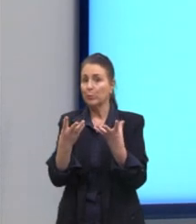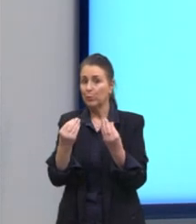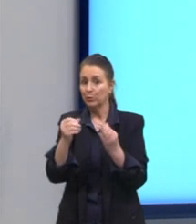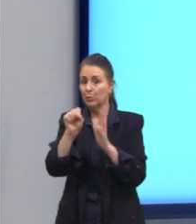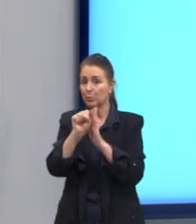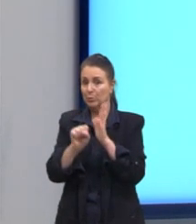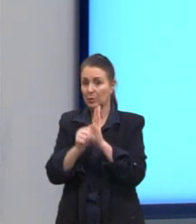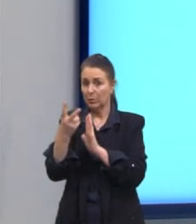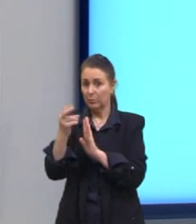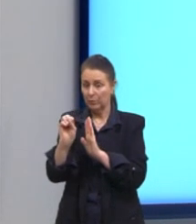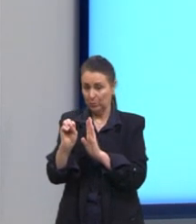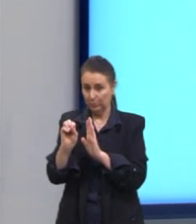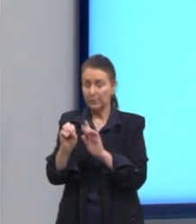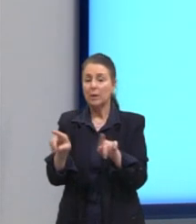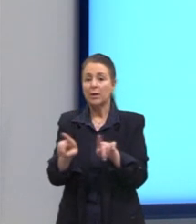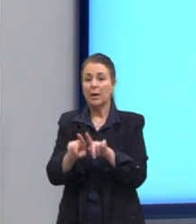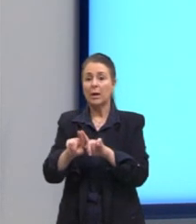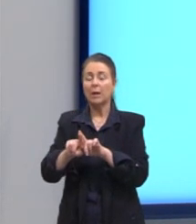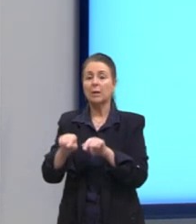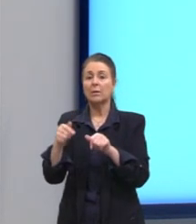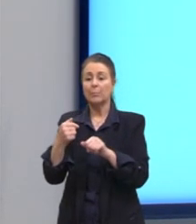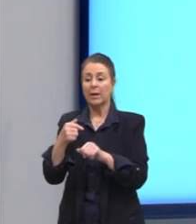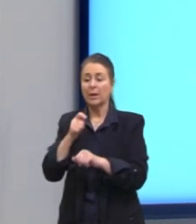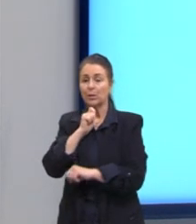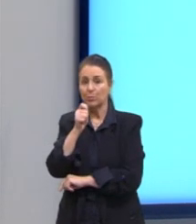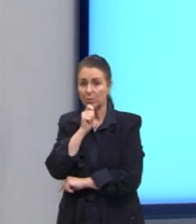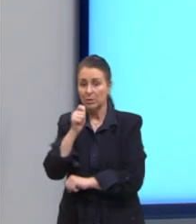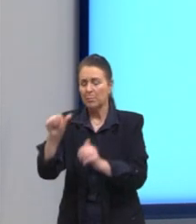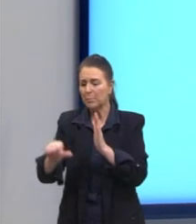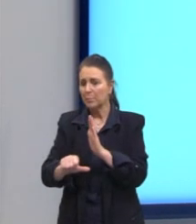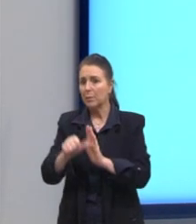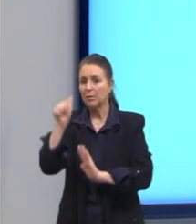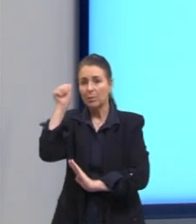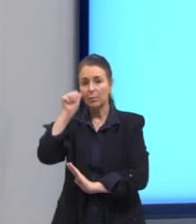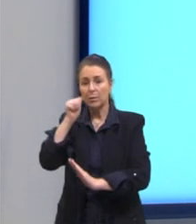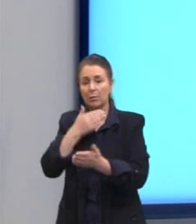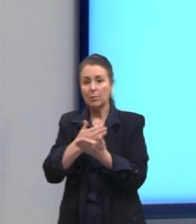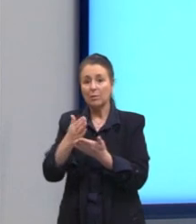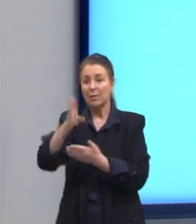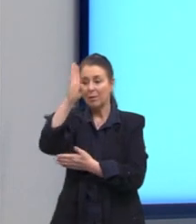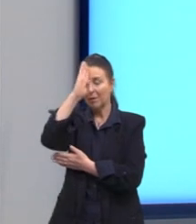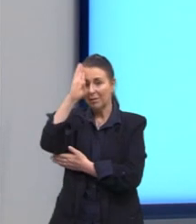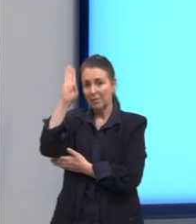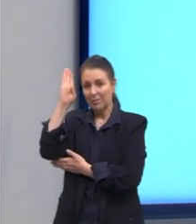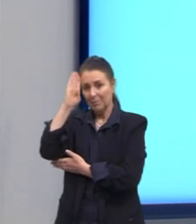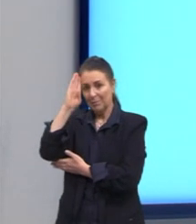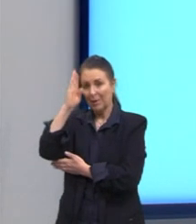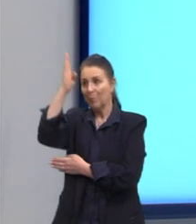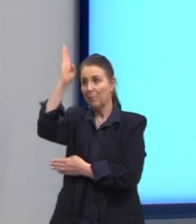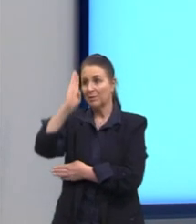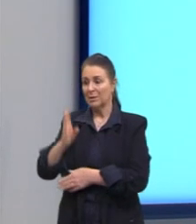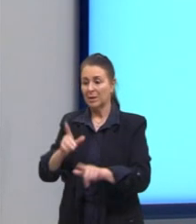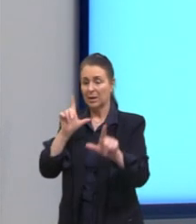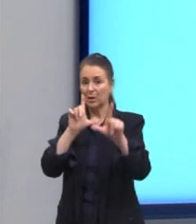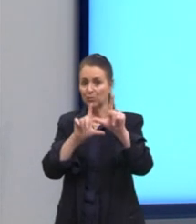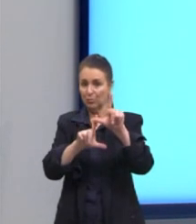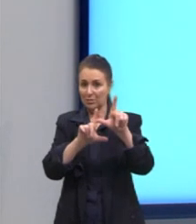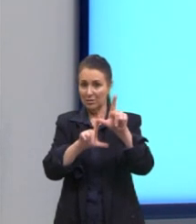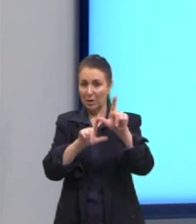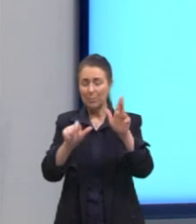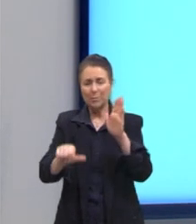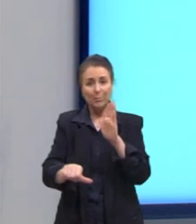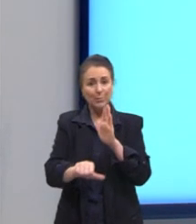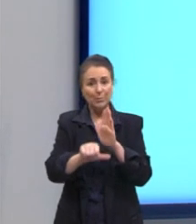geração e ela trabalha como jornalista e foi a primeira mulher a ingressar na Academia Brasileira de Letras. Gente, você sabe o que é isso?